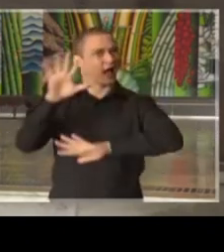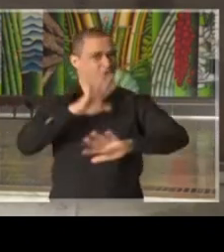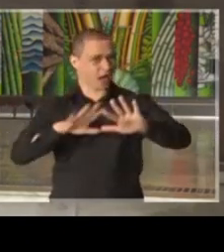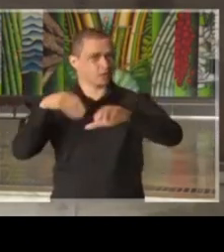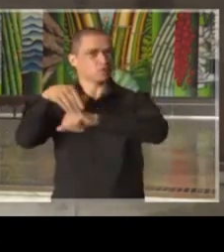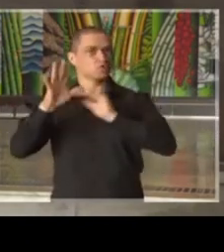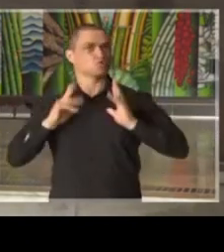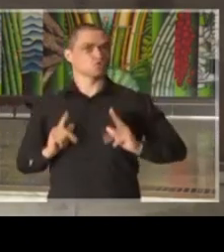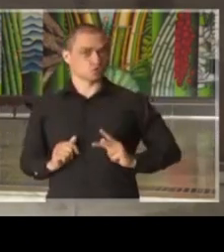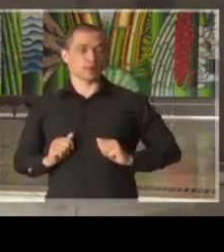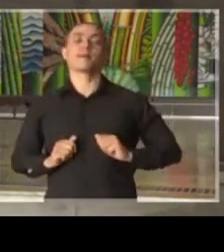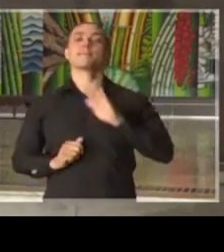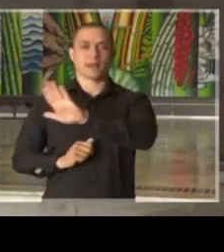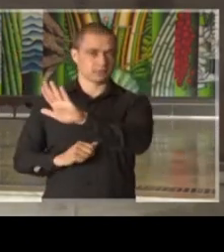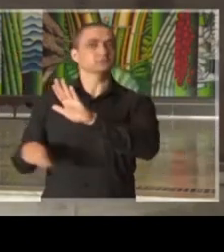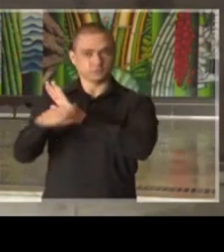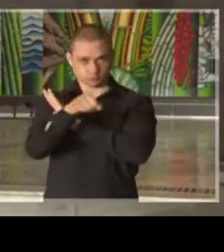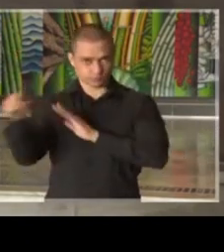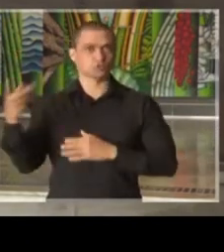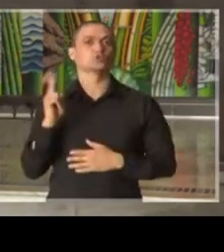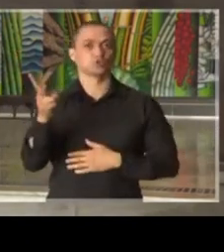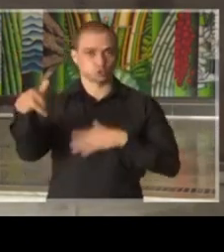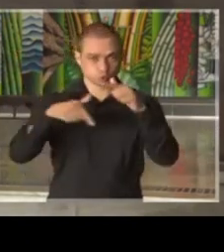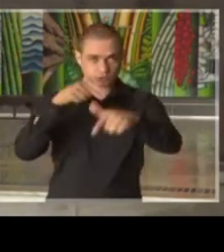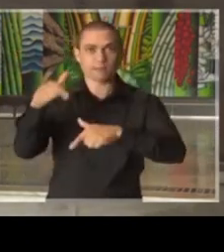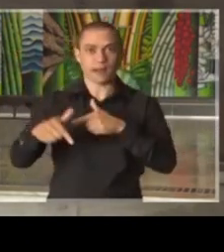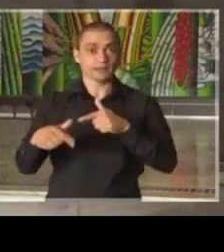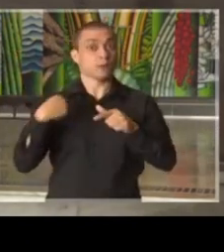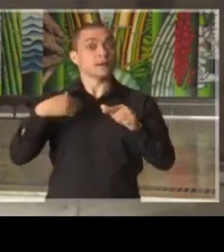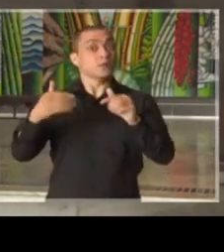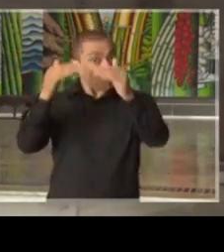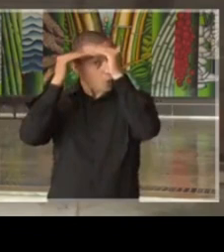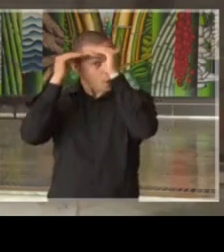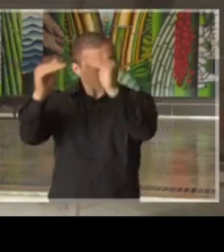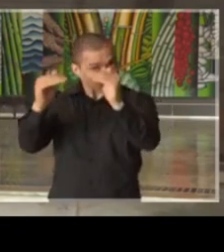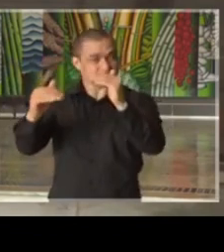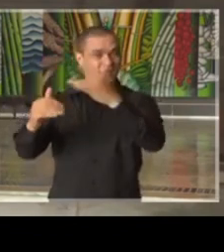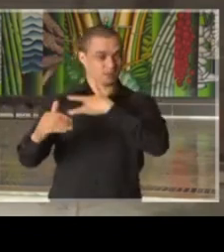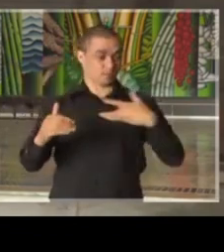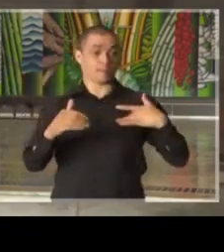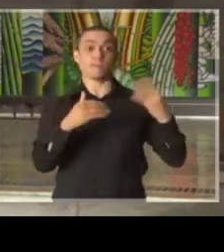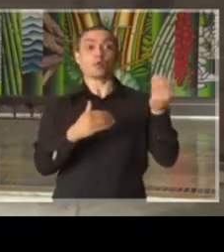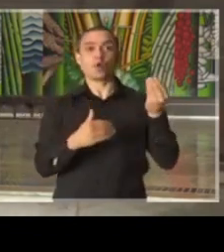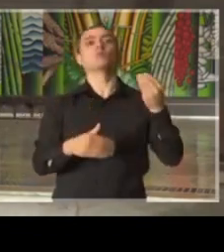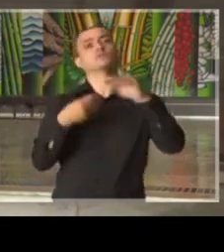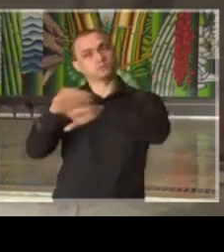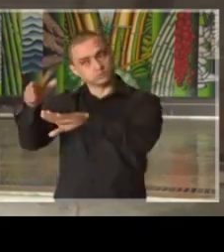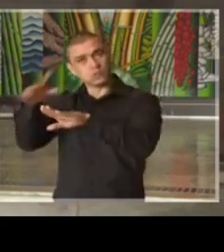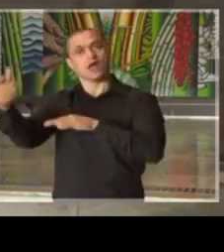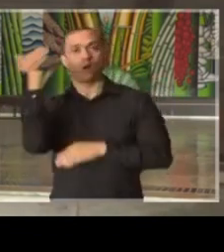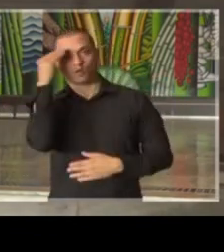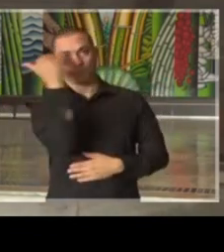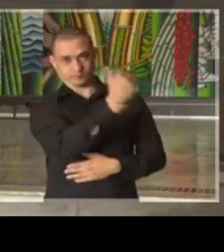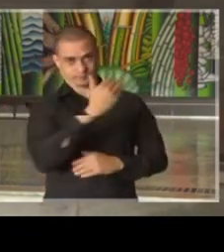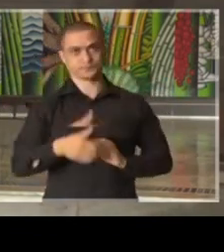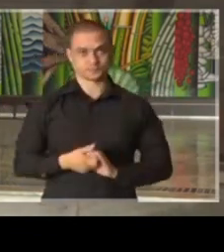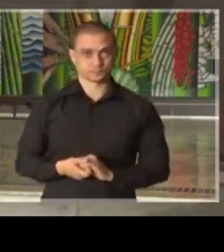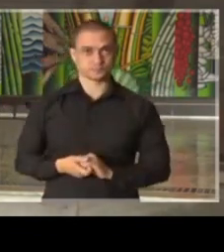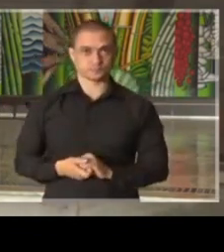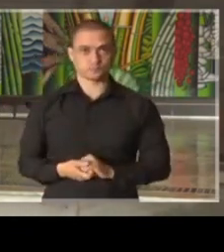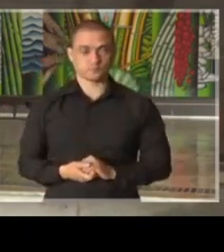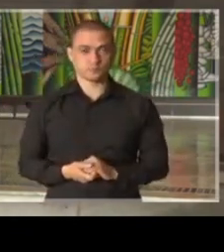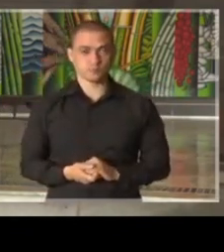cuidados, mais uma vez, que cada um deverá ter seguindo as orientações sanitárias dos médicos e especialistas.